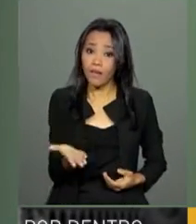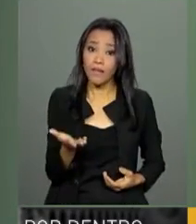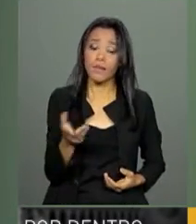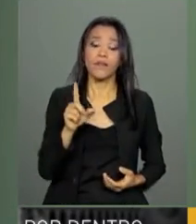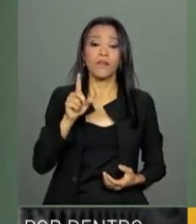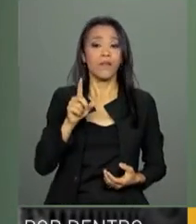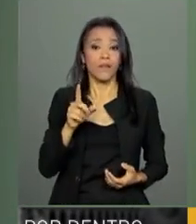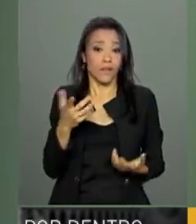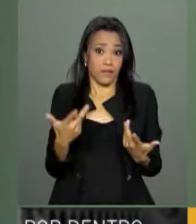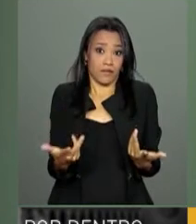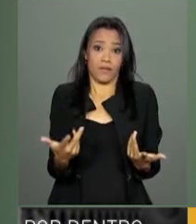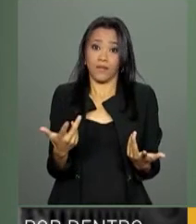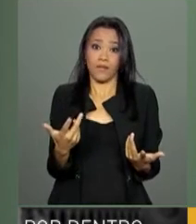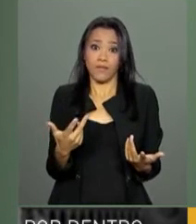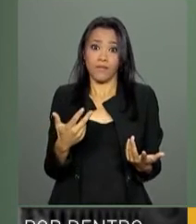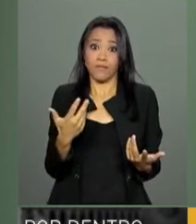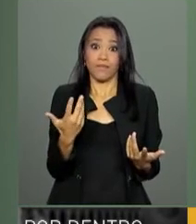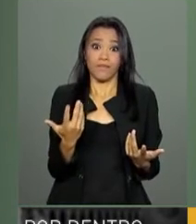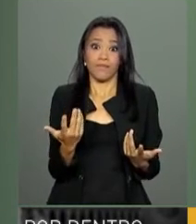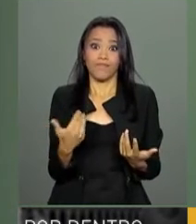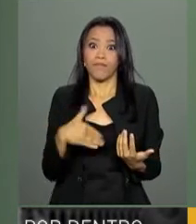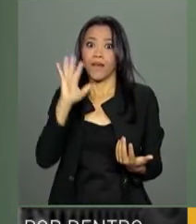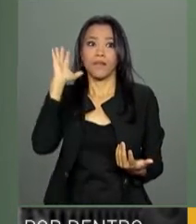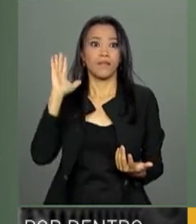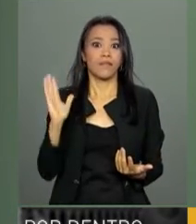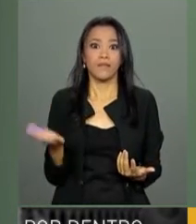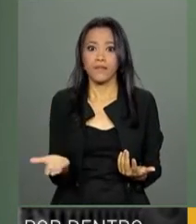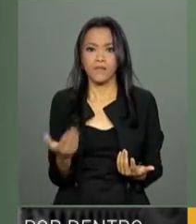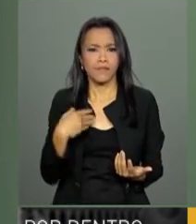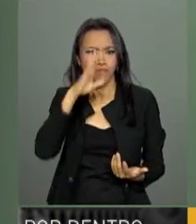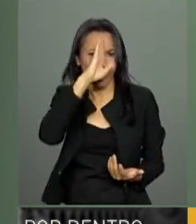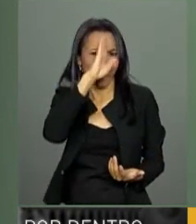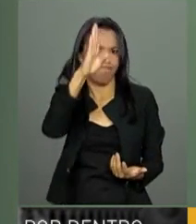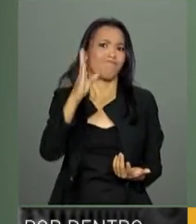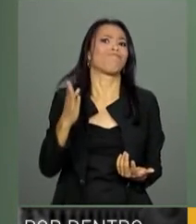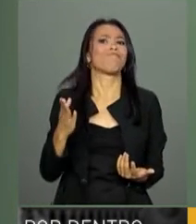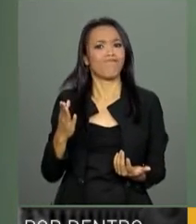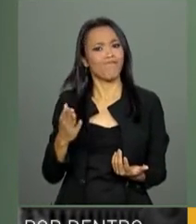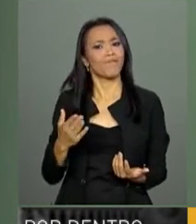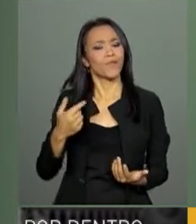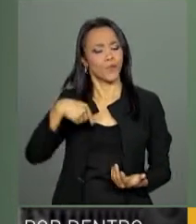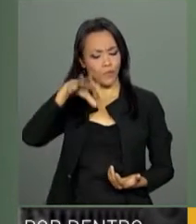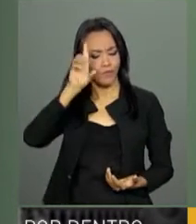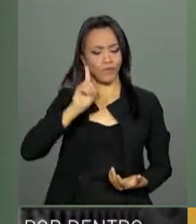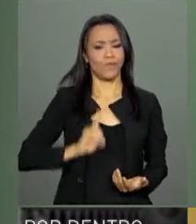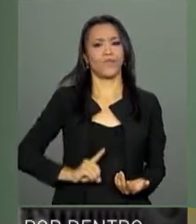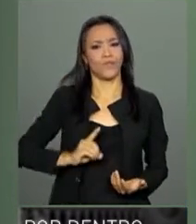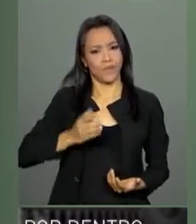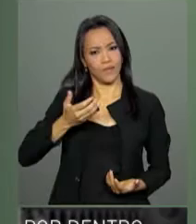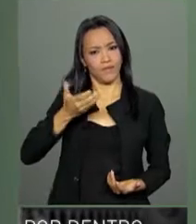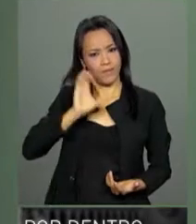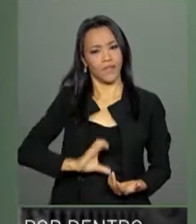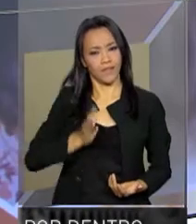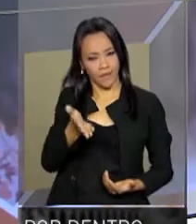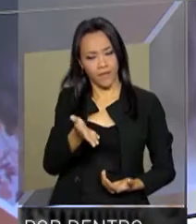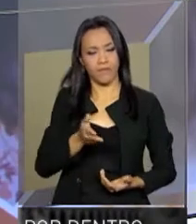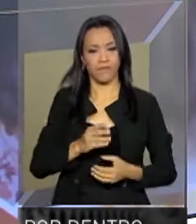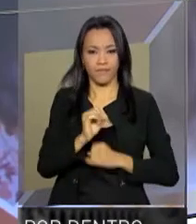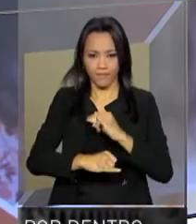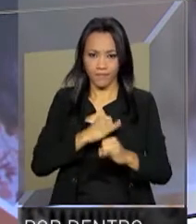Até as questões, as questões fundamentais, básicas do exercício da cidadania, nós exercemos nele.